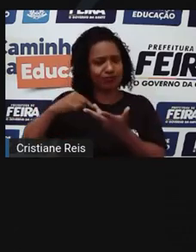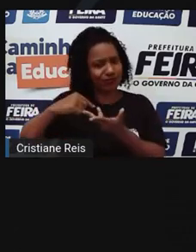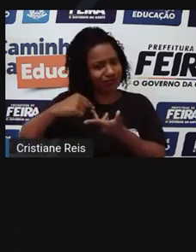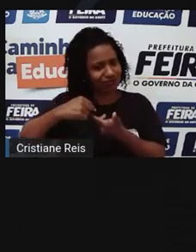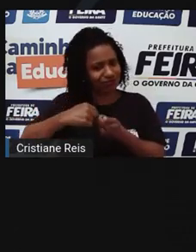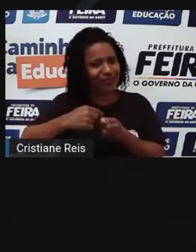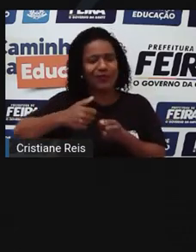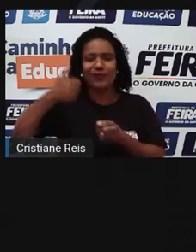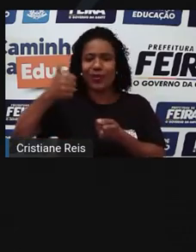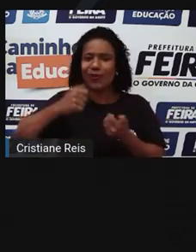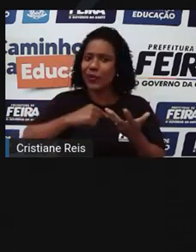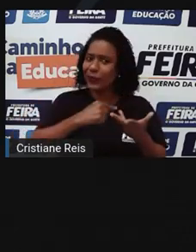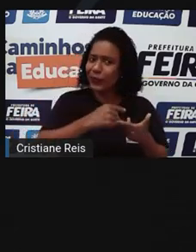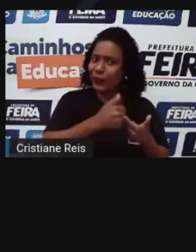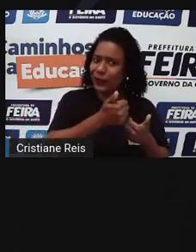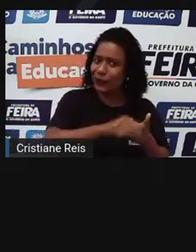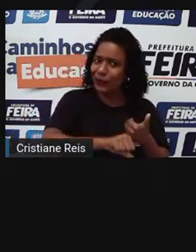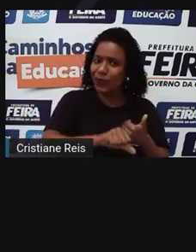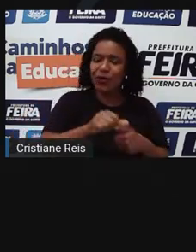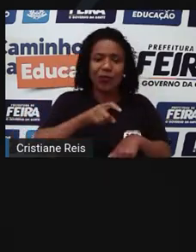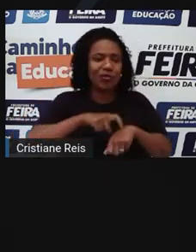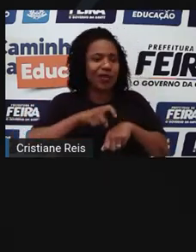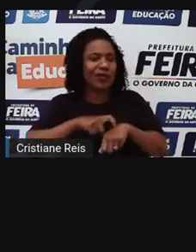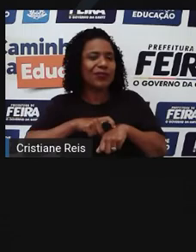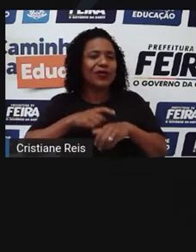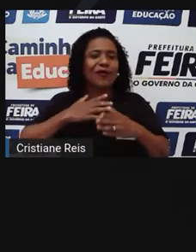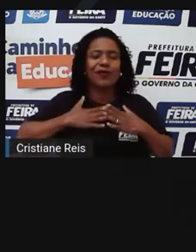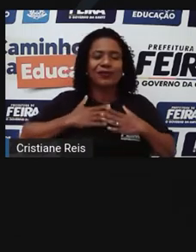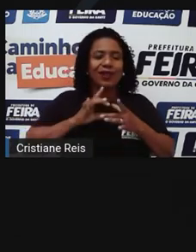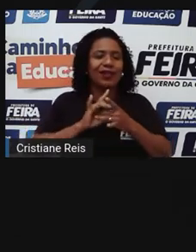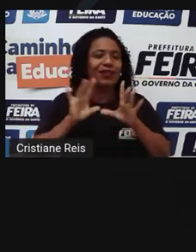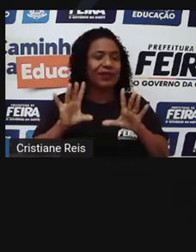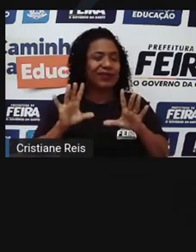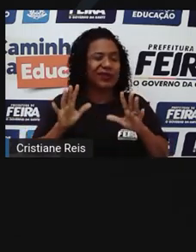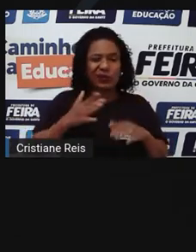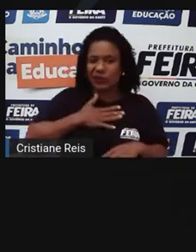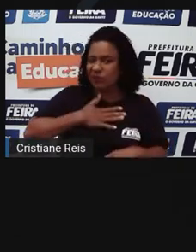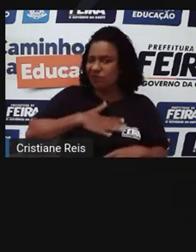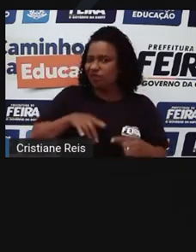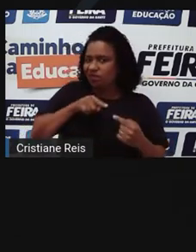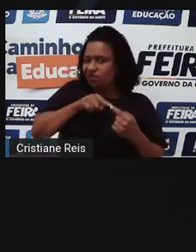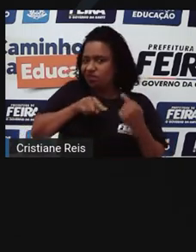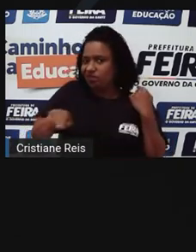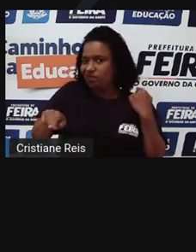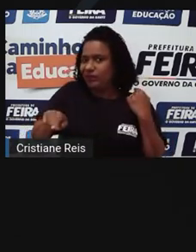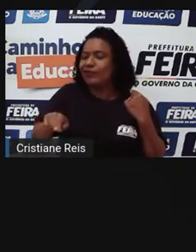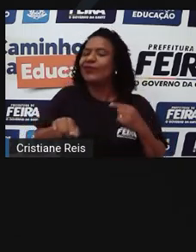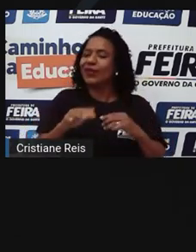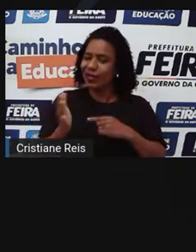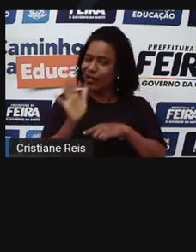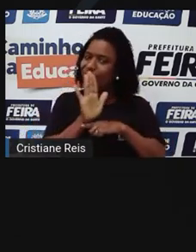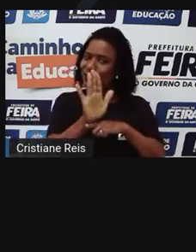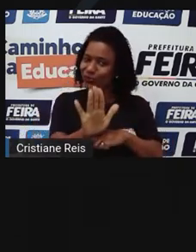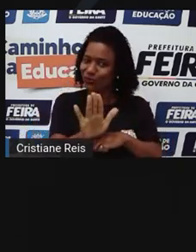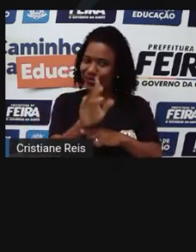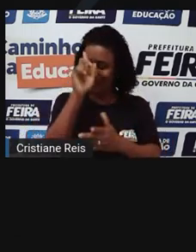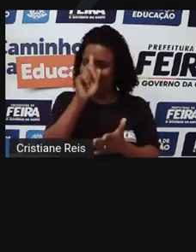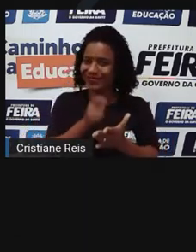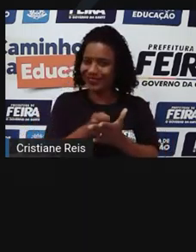O que gosta de fazer em seu tempo livre e quais situações te deixam constrangido. Essa dica certamente te ajudará.